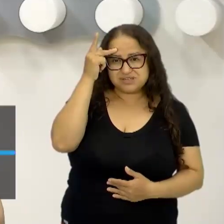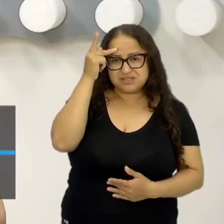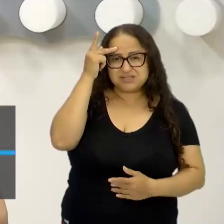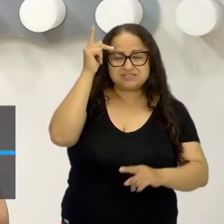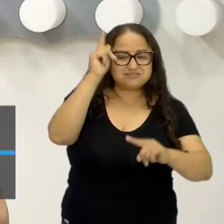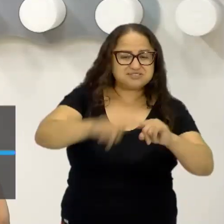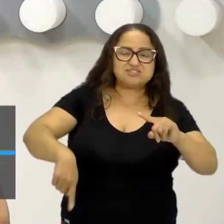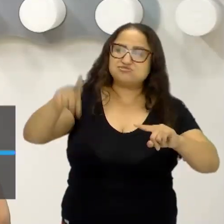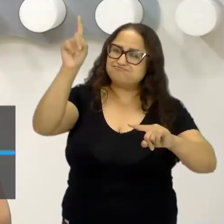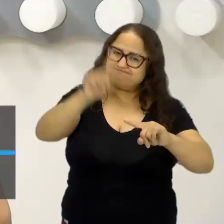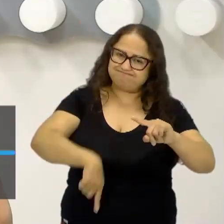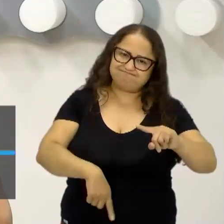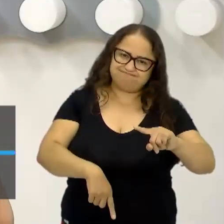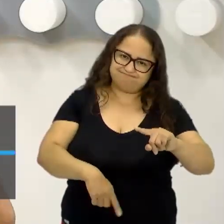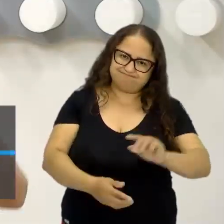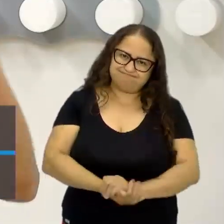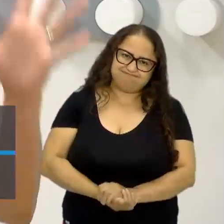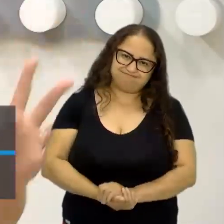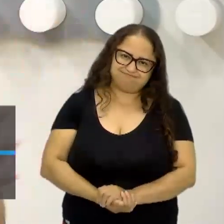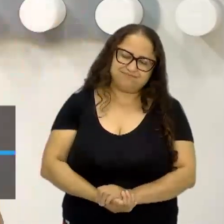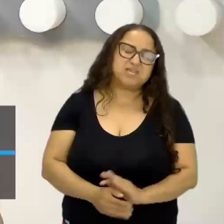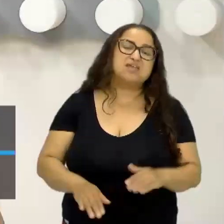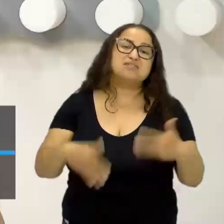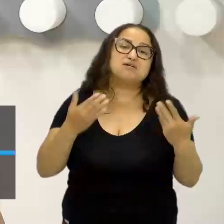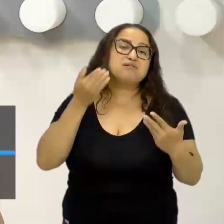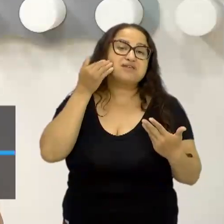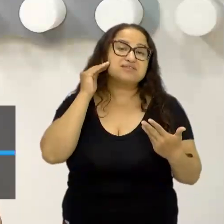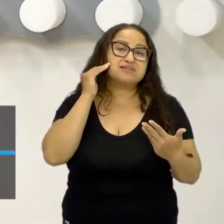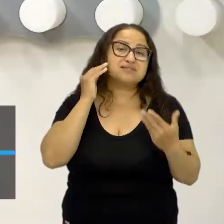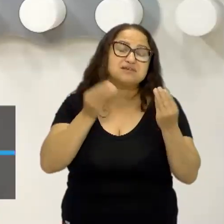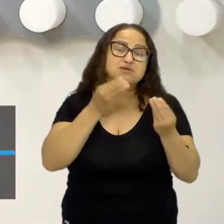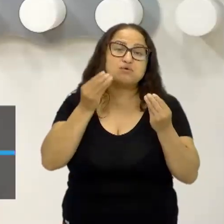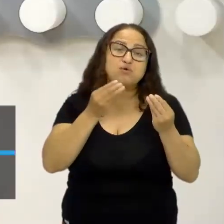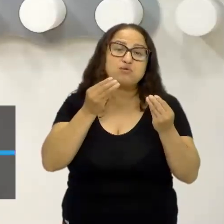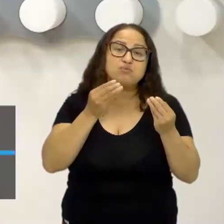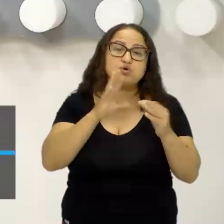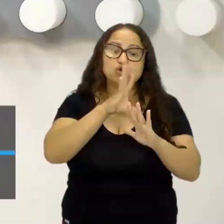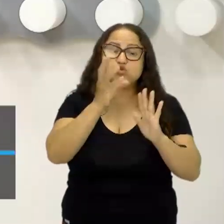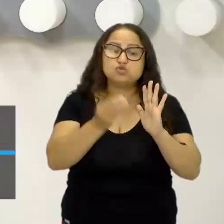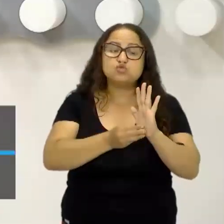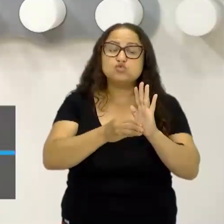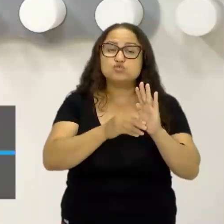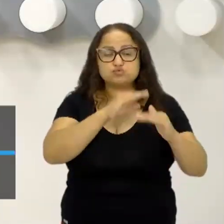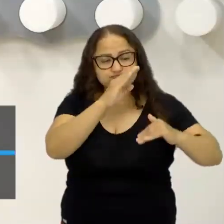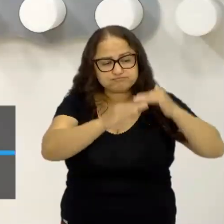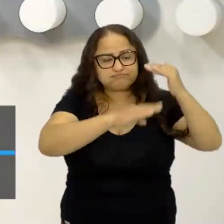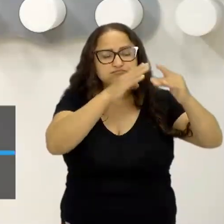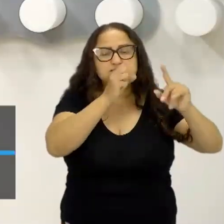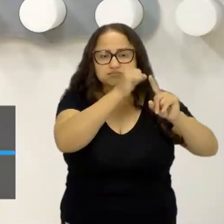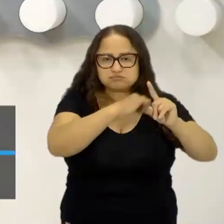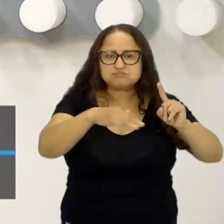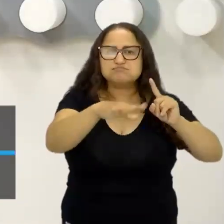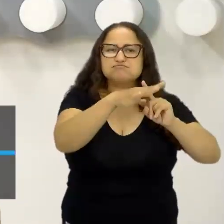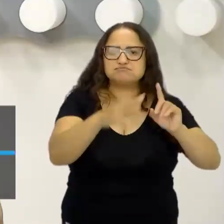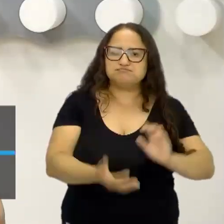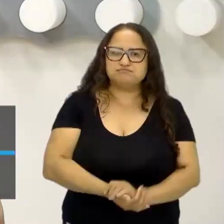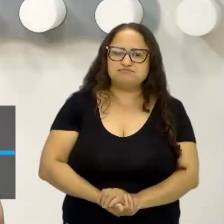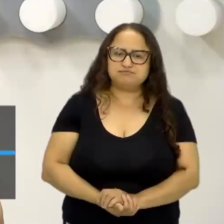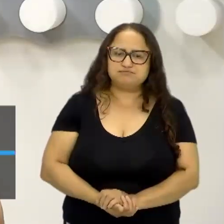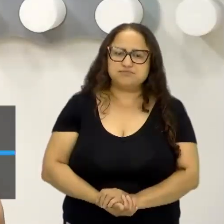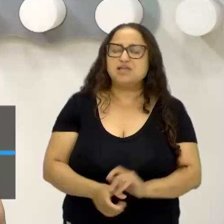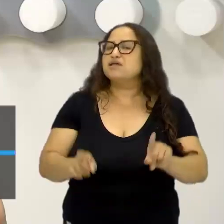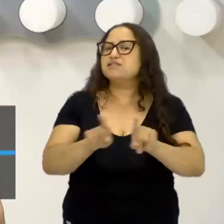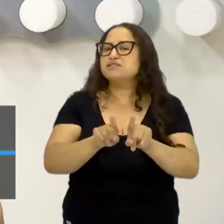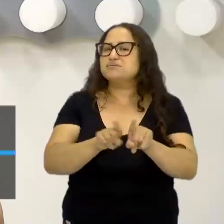Então, compreender que tudo na sociedade é construção social, inclusive o que é admitido ou não como violência, é um